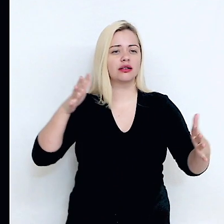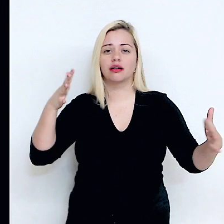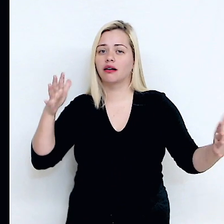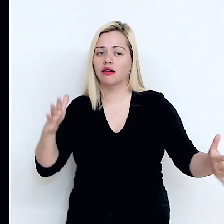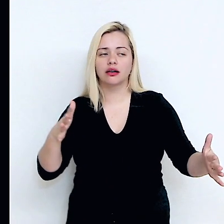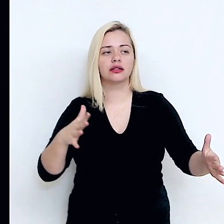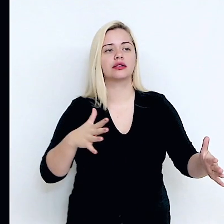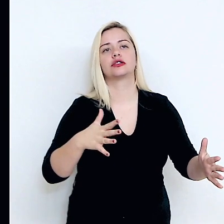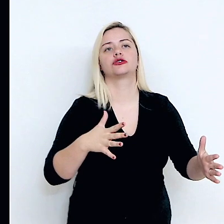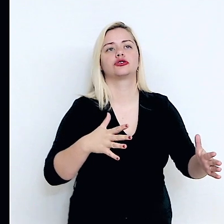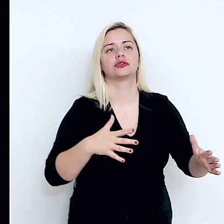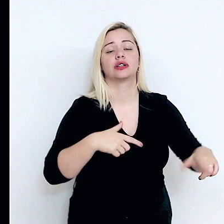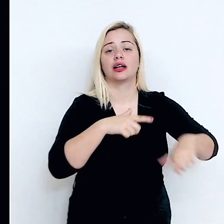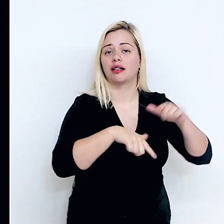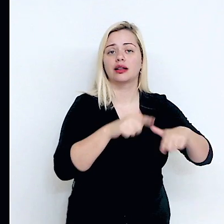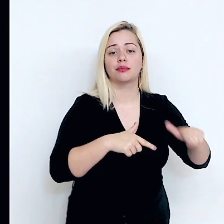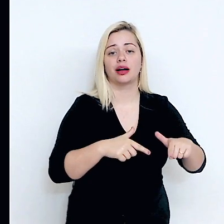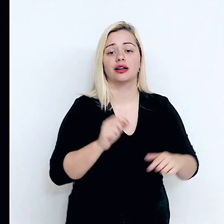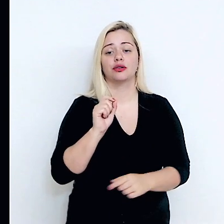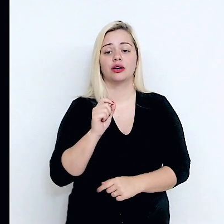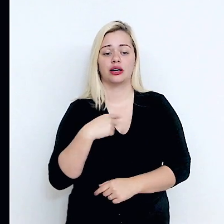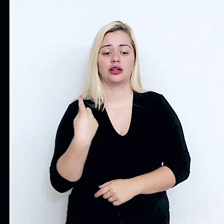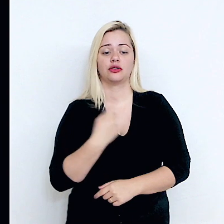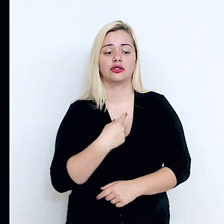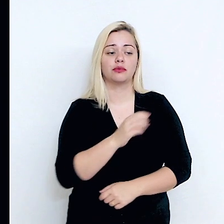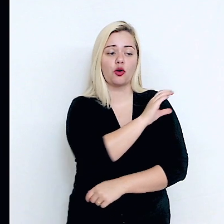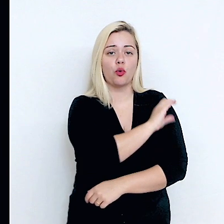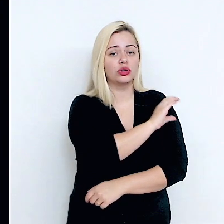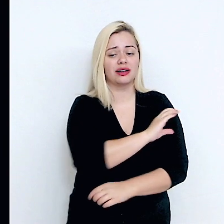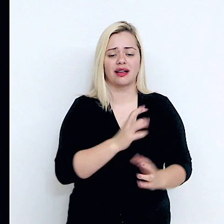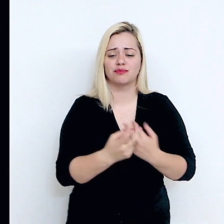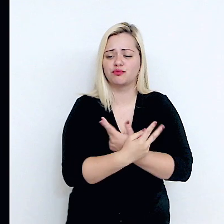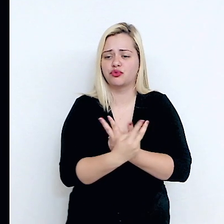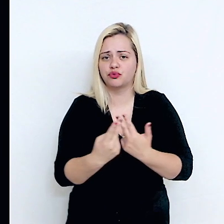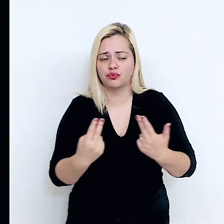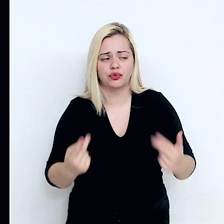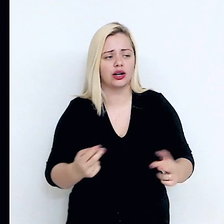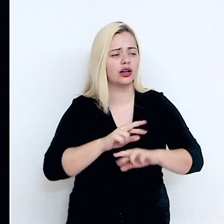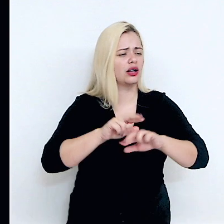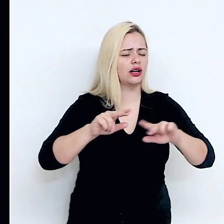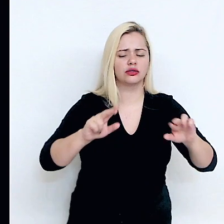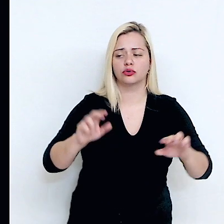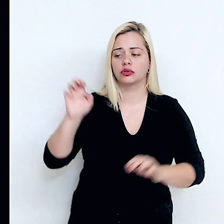nós pudemos coordenar vários órgãos do Estado e até prevenir